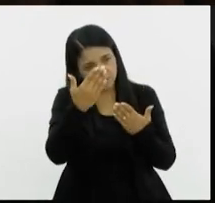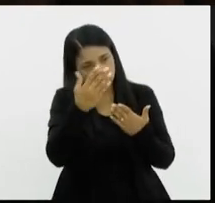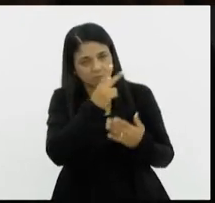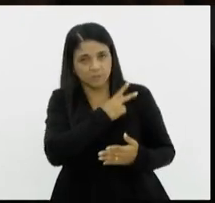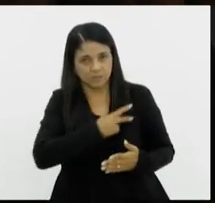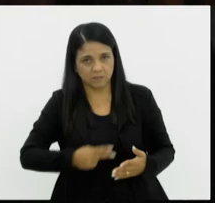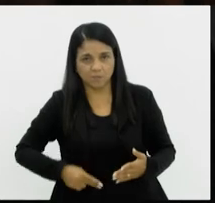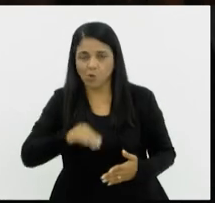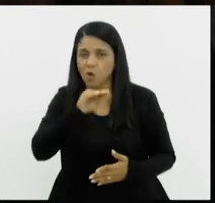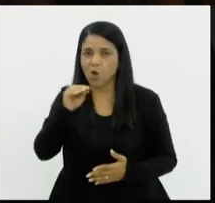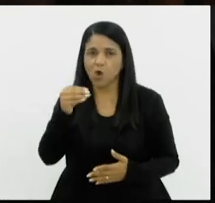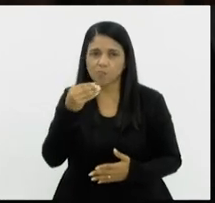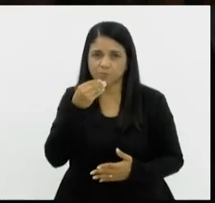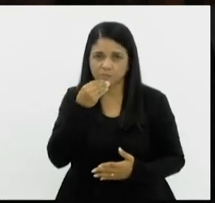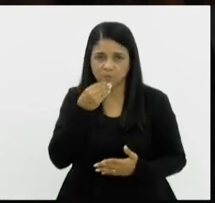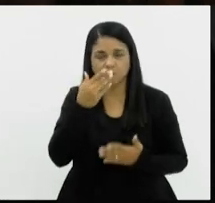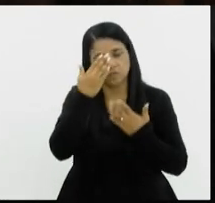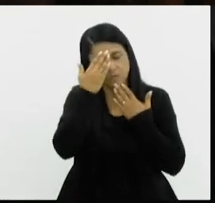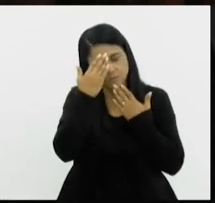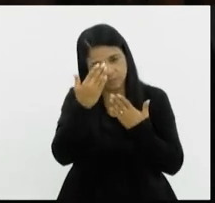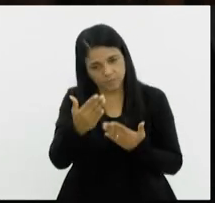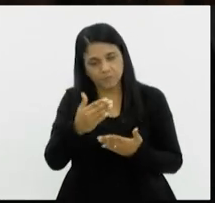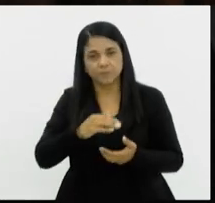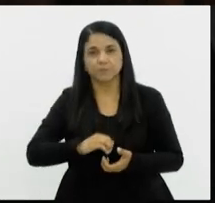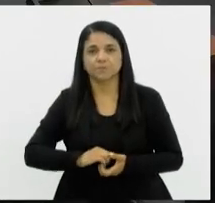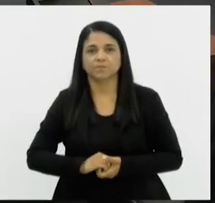por esta oportunidade. Muito obrigado.